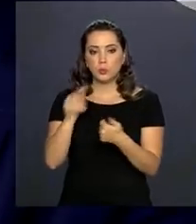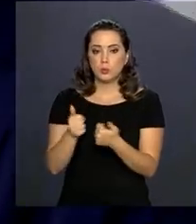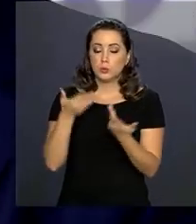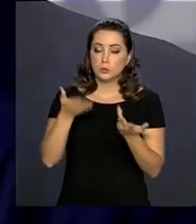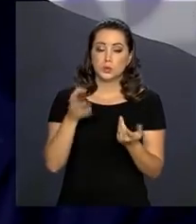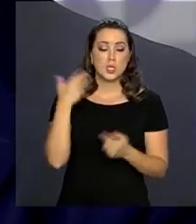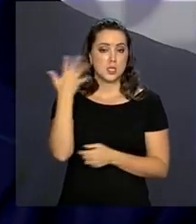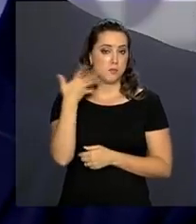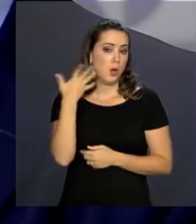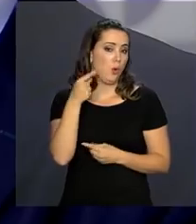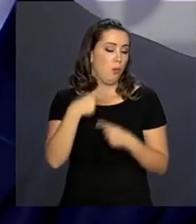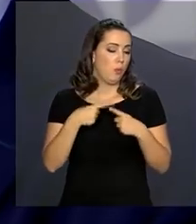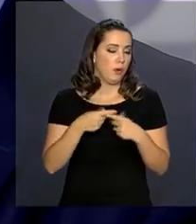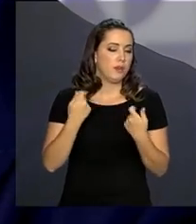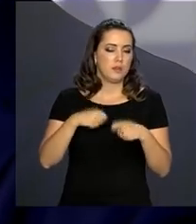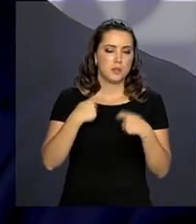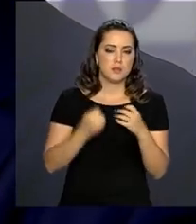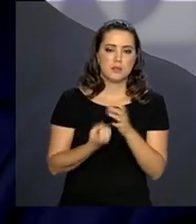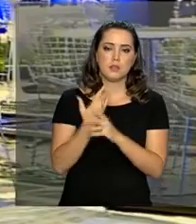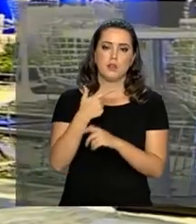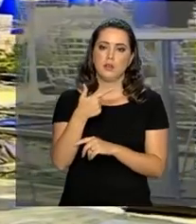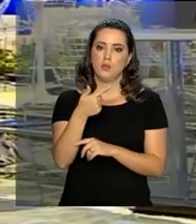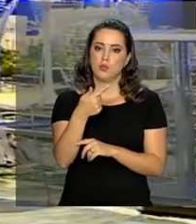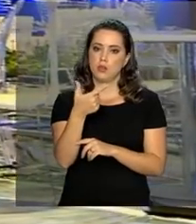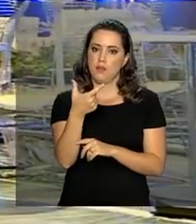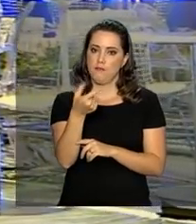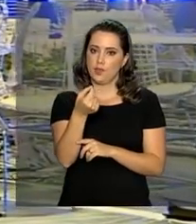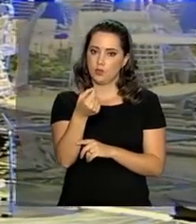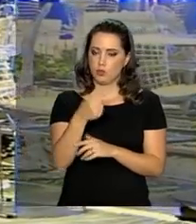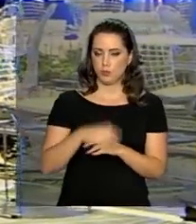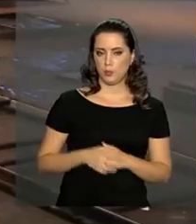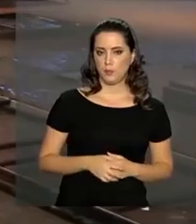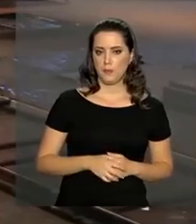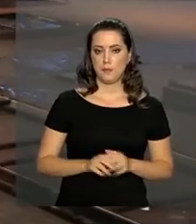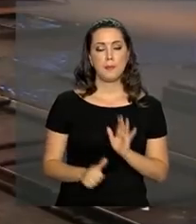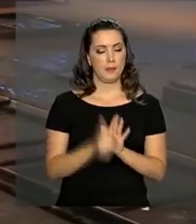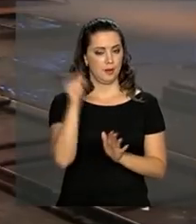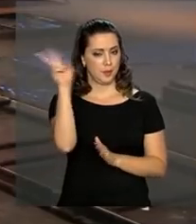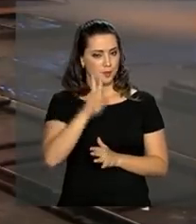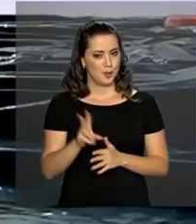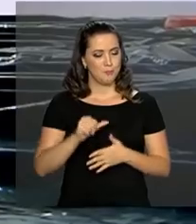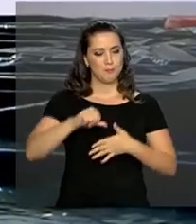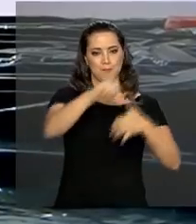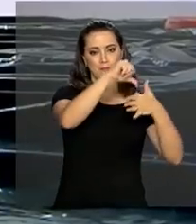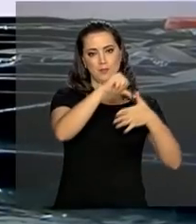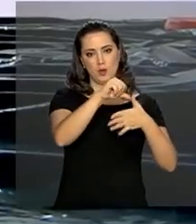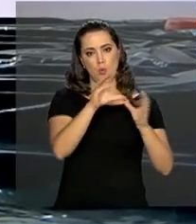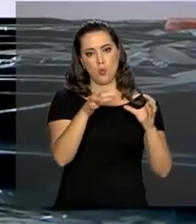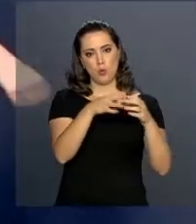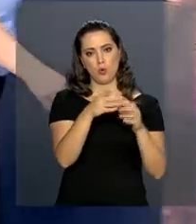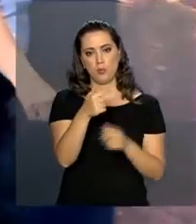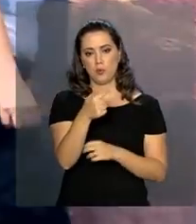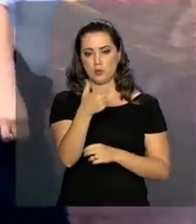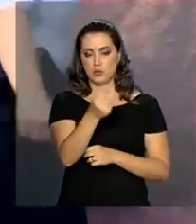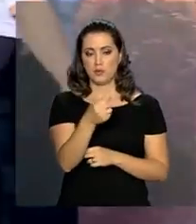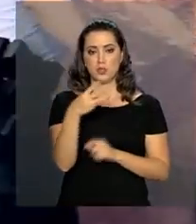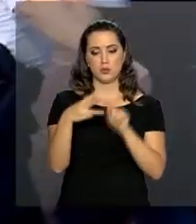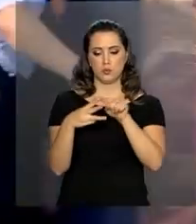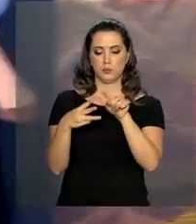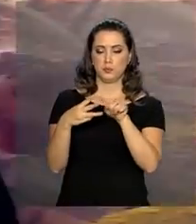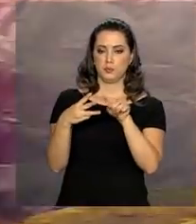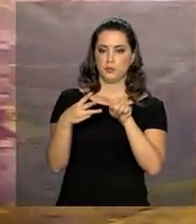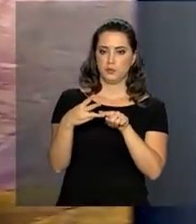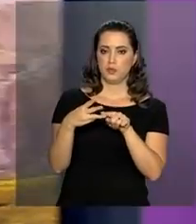que explicou então a criação desse G20. É a primeira vez que a América do Sul recebe uma cúpula do G20. Três temas